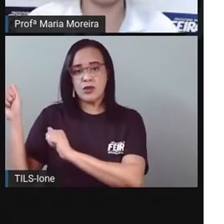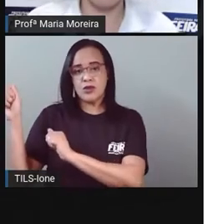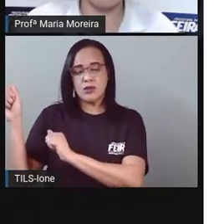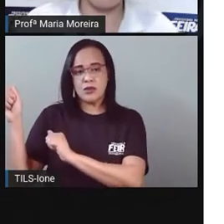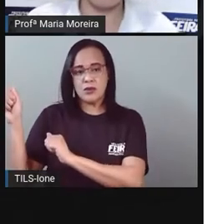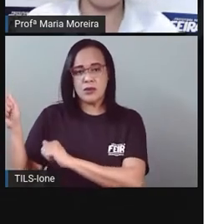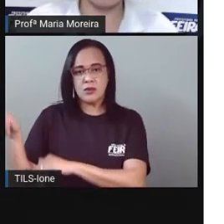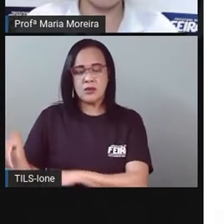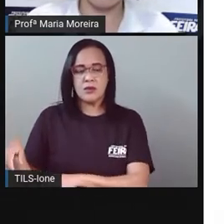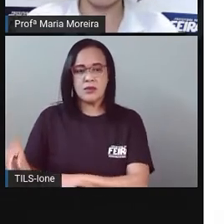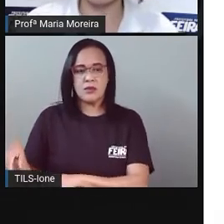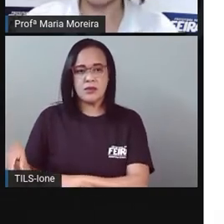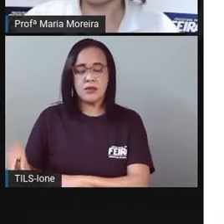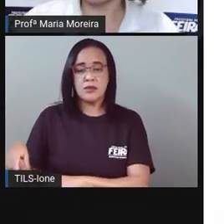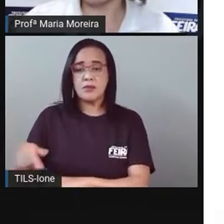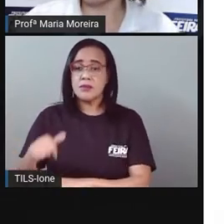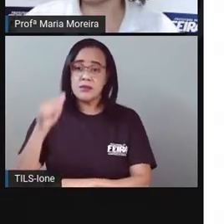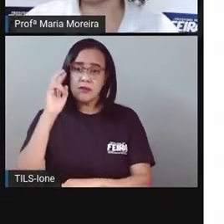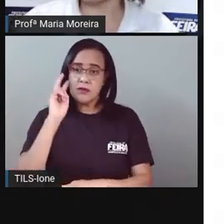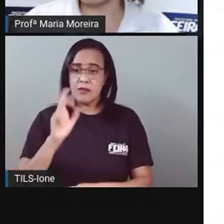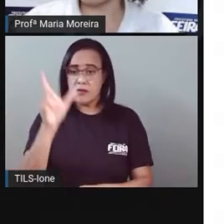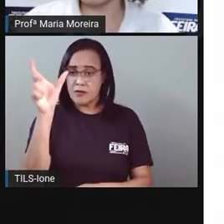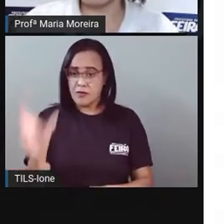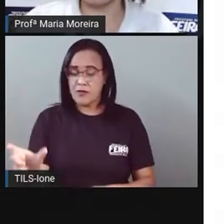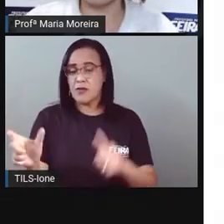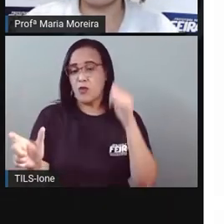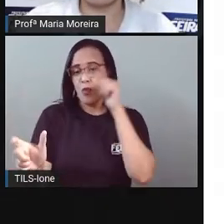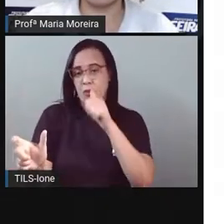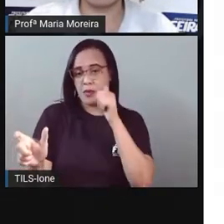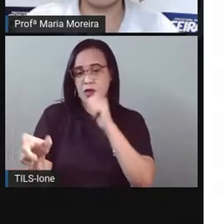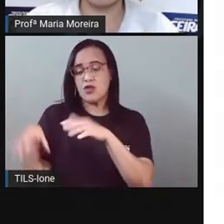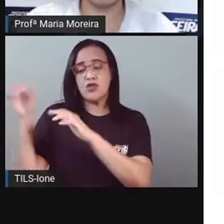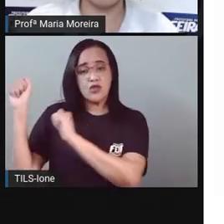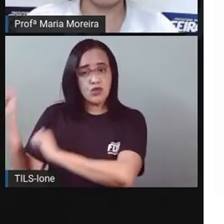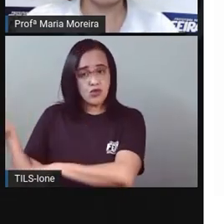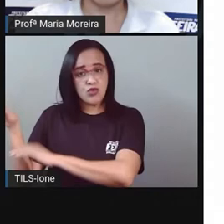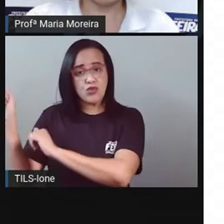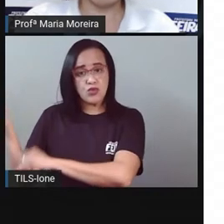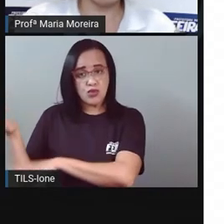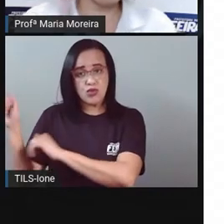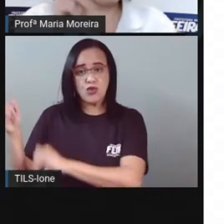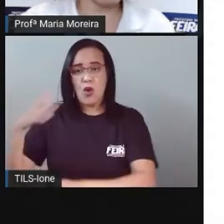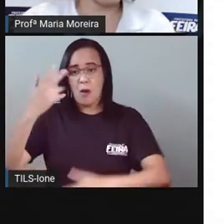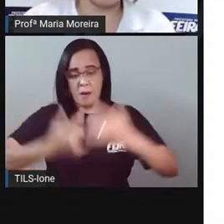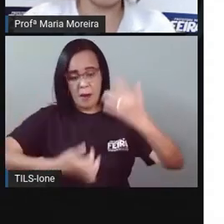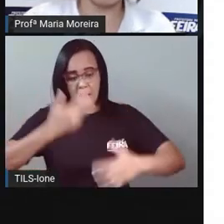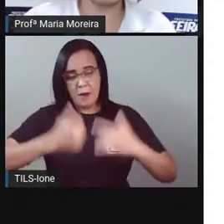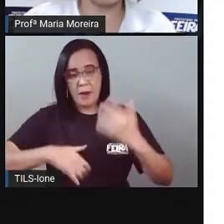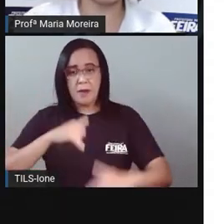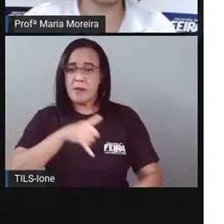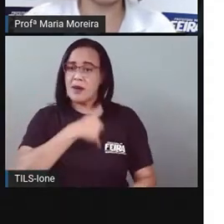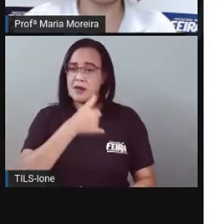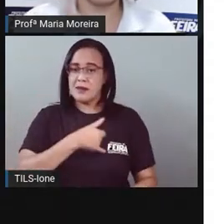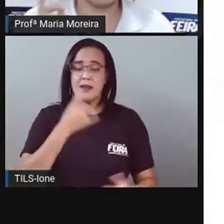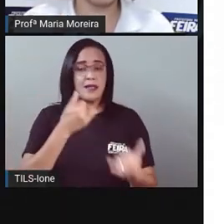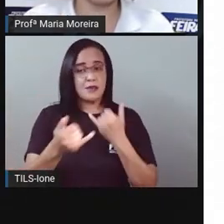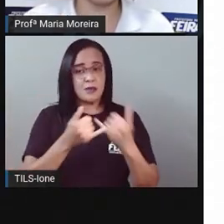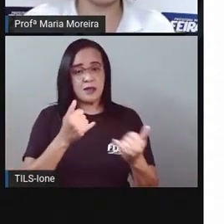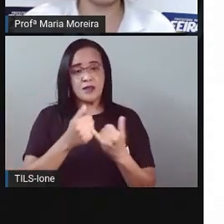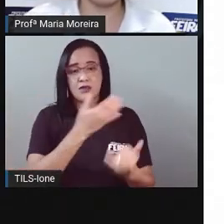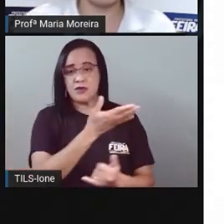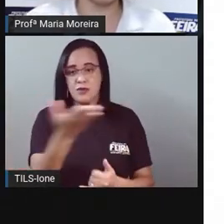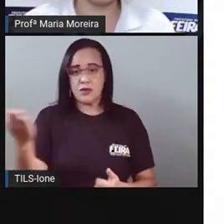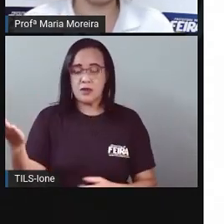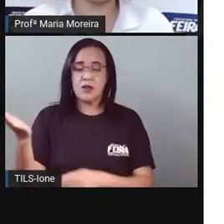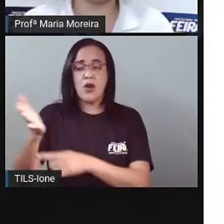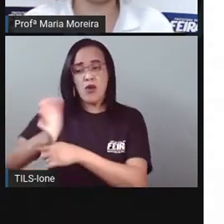mesma idade que vocês E que tinha muita coisa aí pra contar Dentro do vídeo dela, ela fala sobre o Trópico de